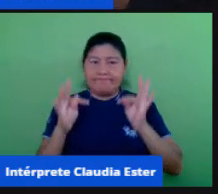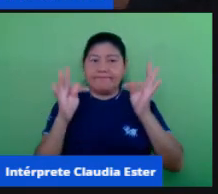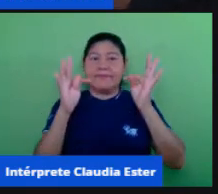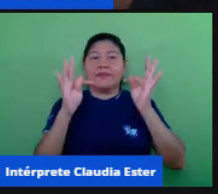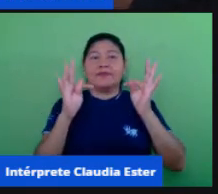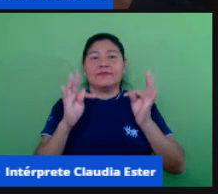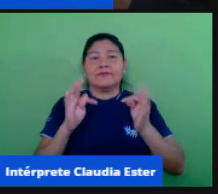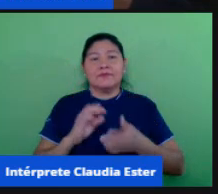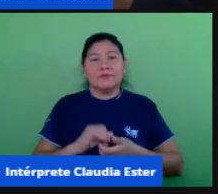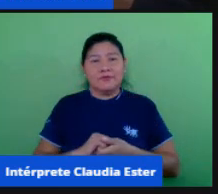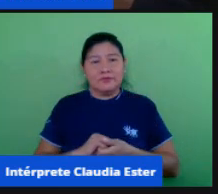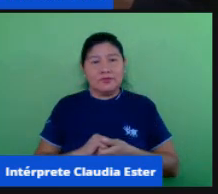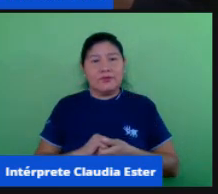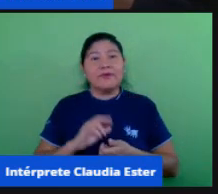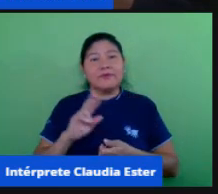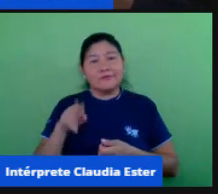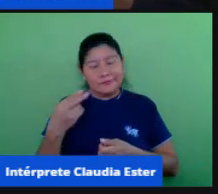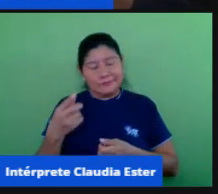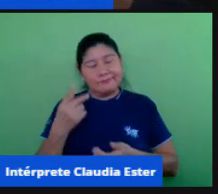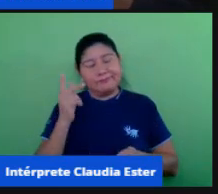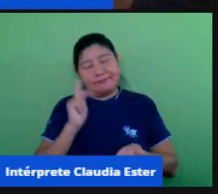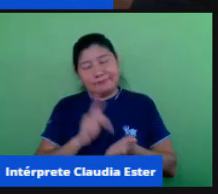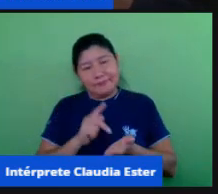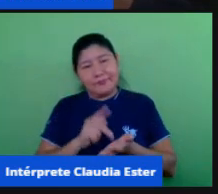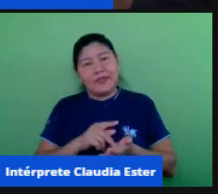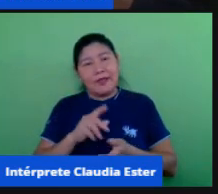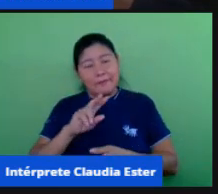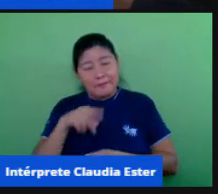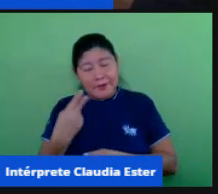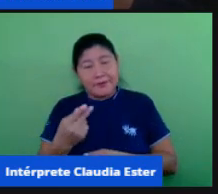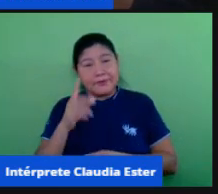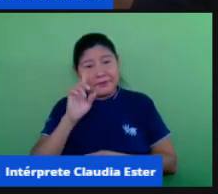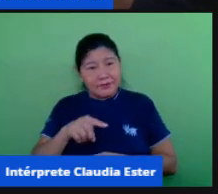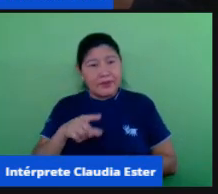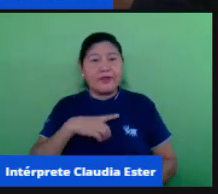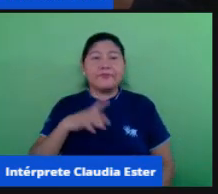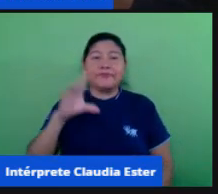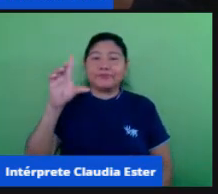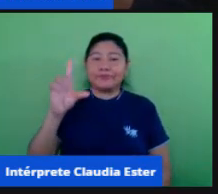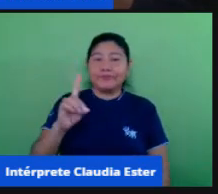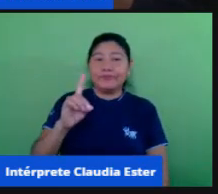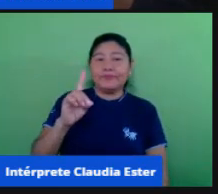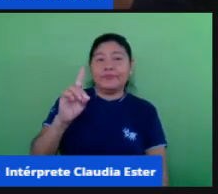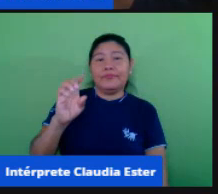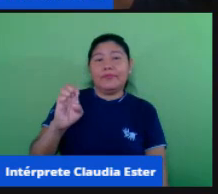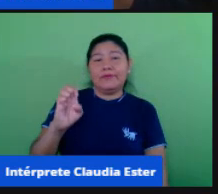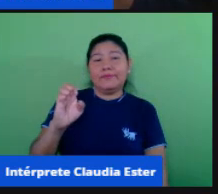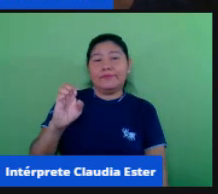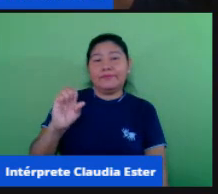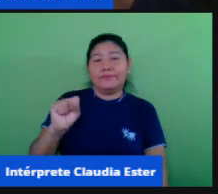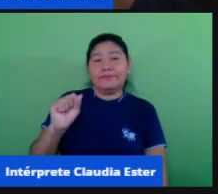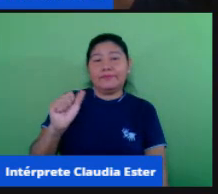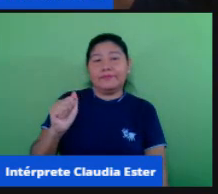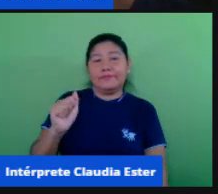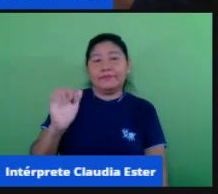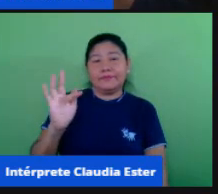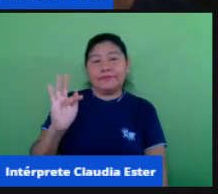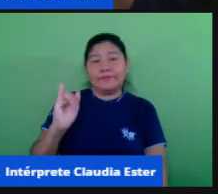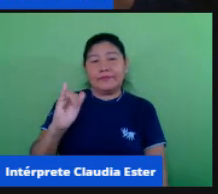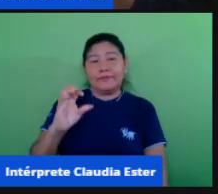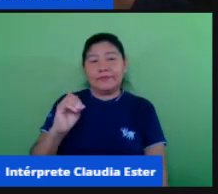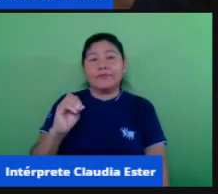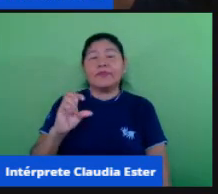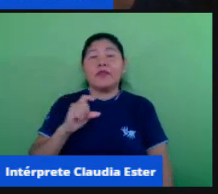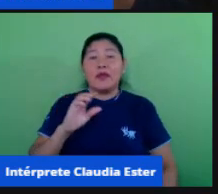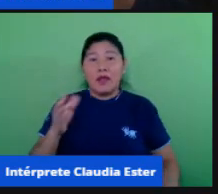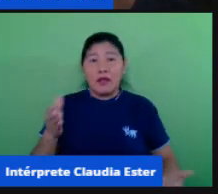que nós estamos tendo certo esse é o maior desafio que nós estamos tendo a partir né